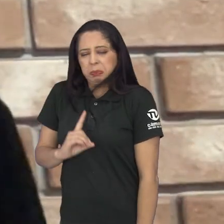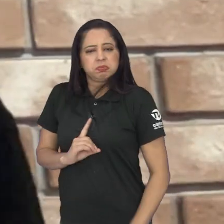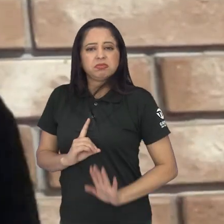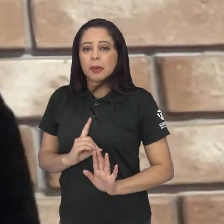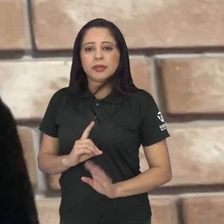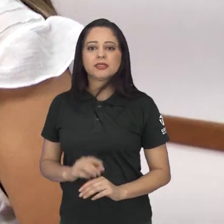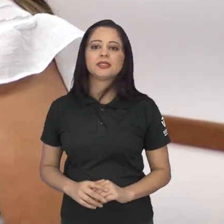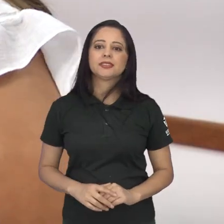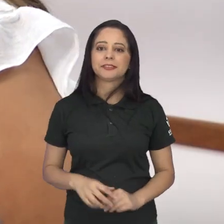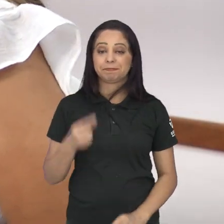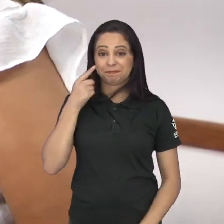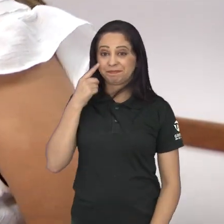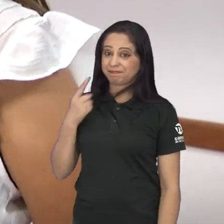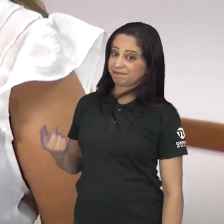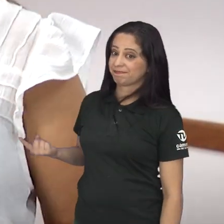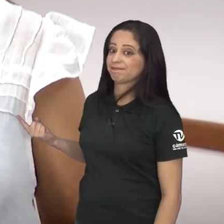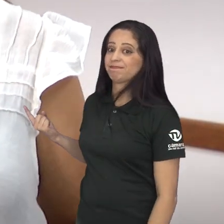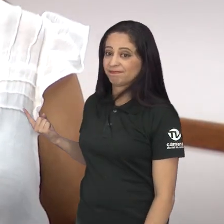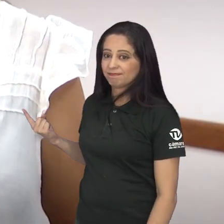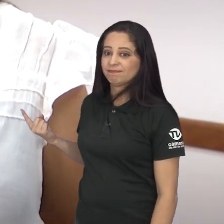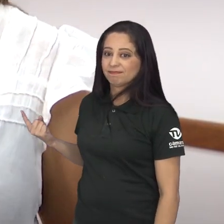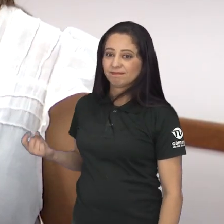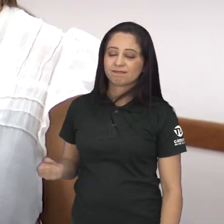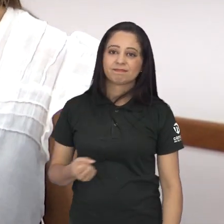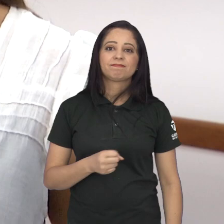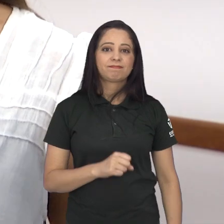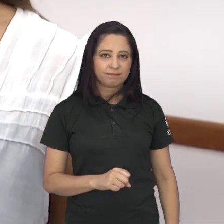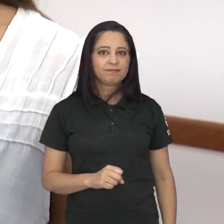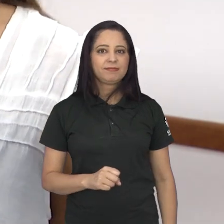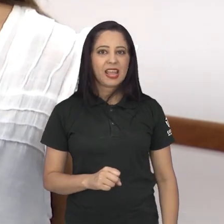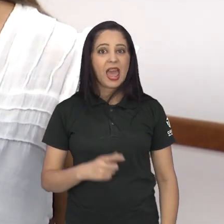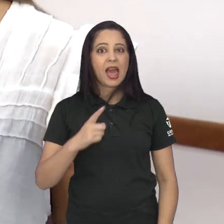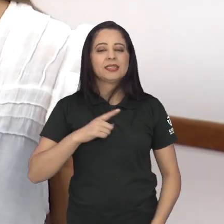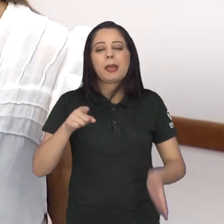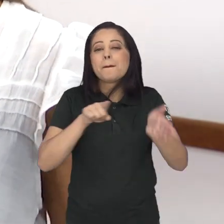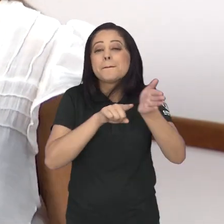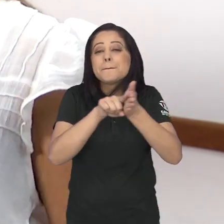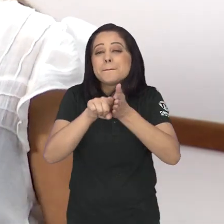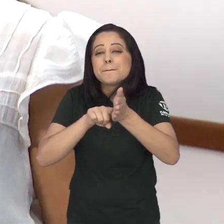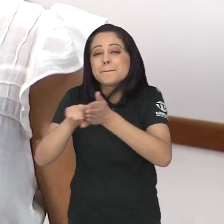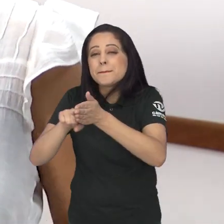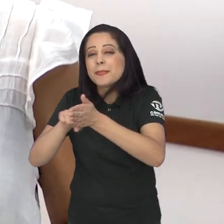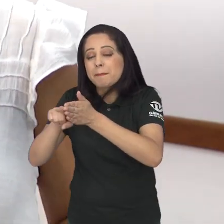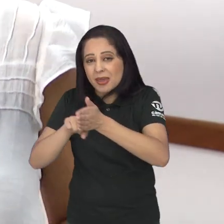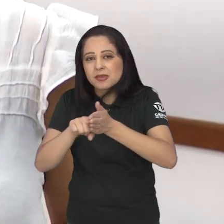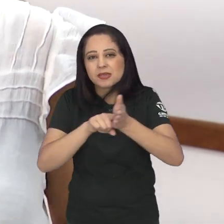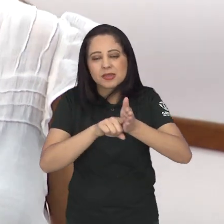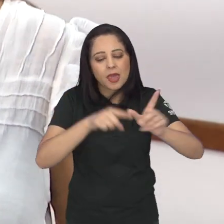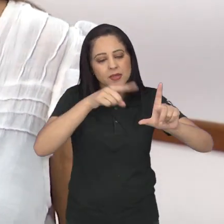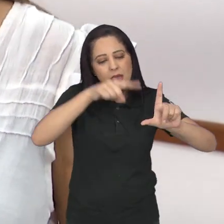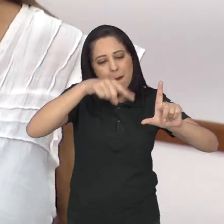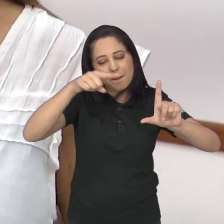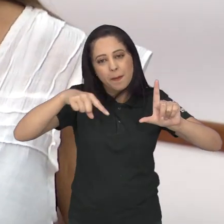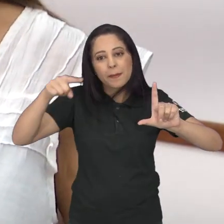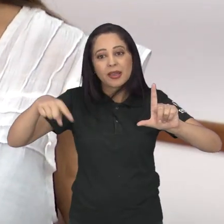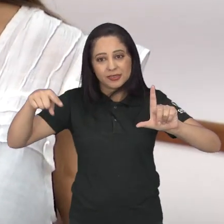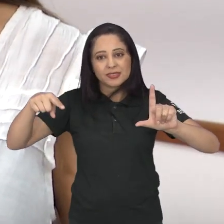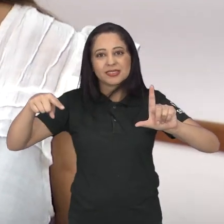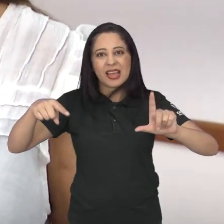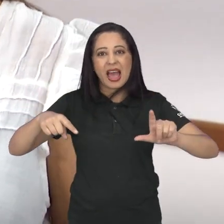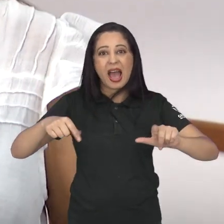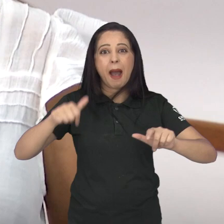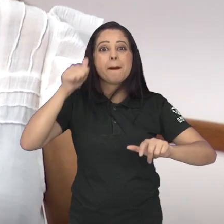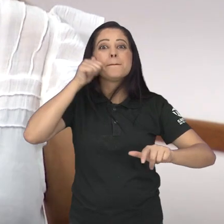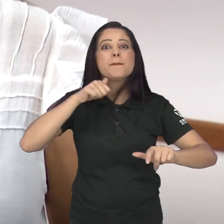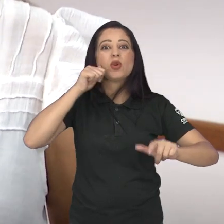depressiva mesmo. E a Bianca faz parte de uma estatística, segundo os dados do Ministério da Saúde e também da Organização Mundial da